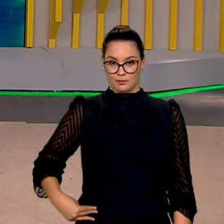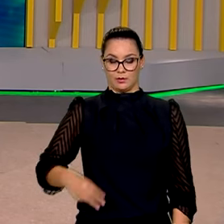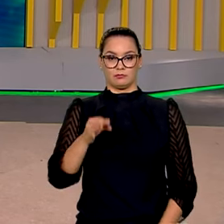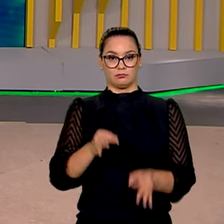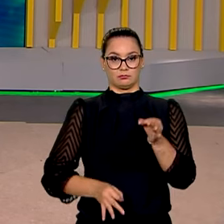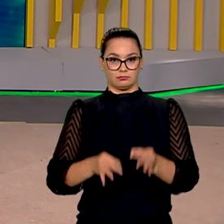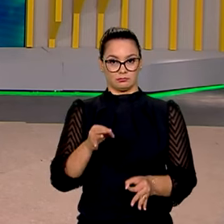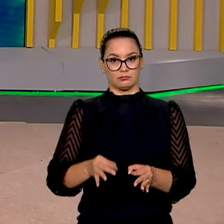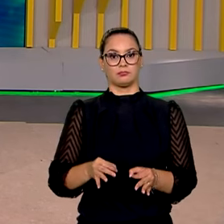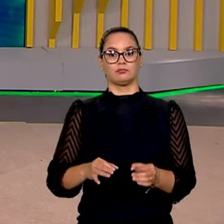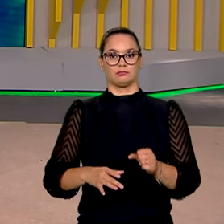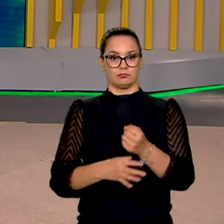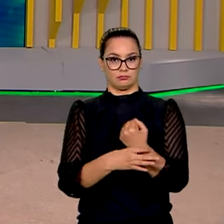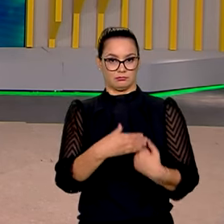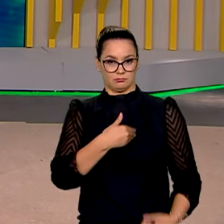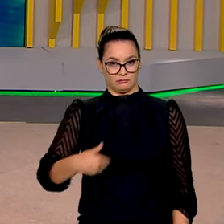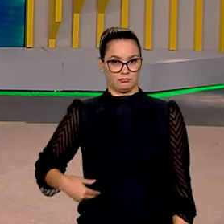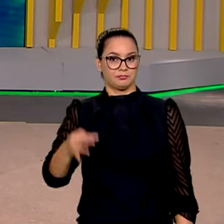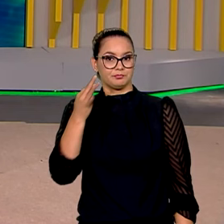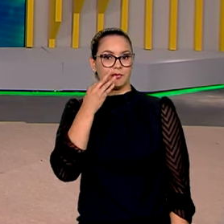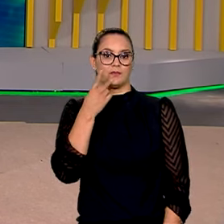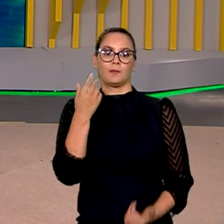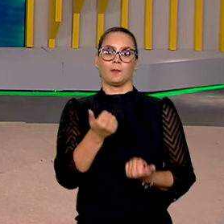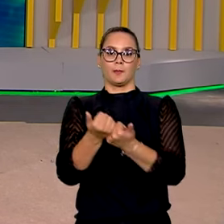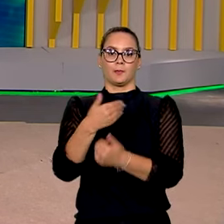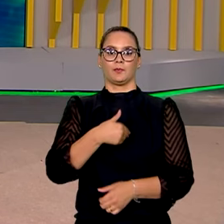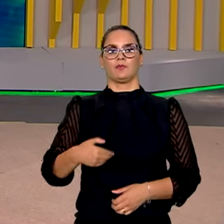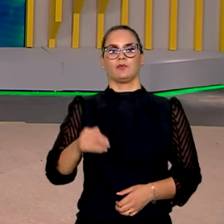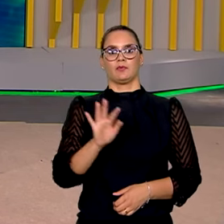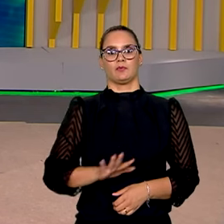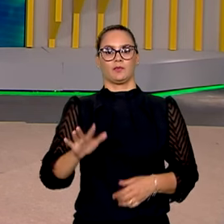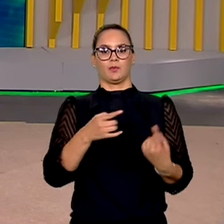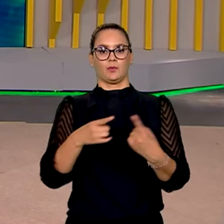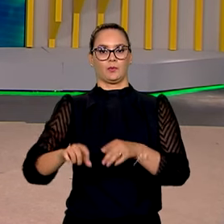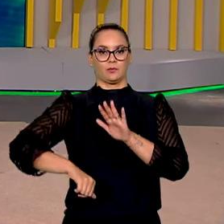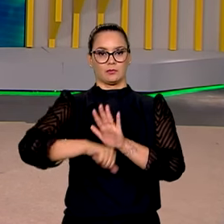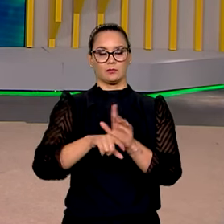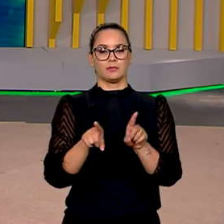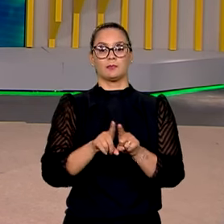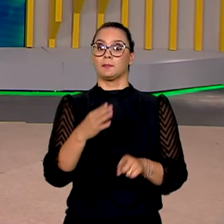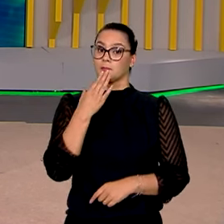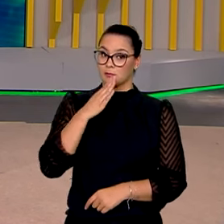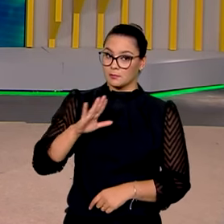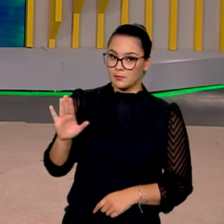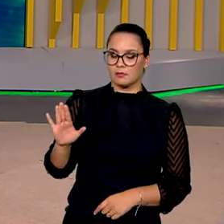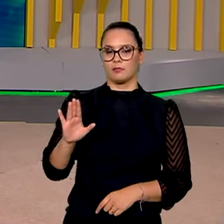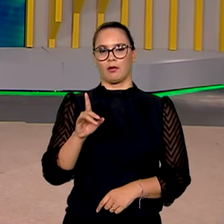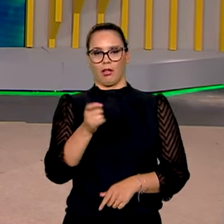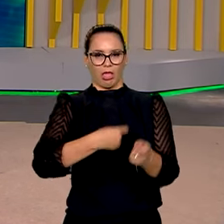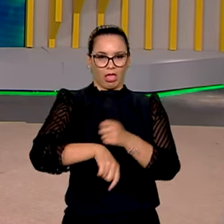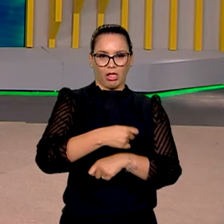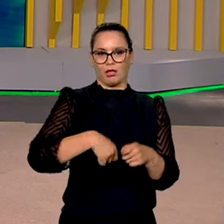Pública, Flávio Dino, falou sobre o apoio do governo federal no combate ao crime organizado e prometeu fechar os